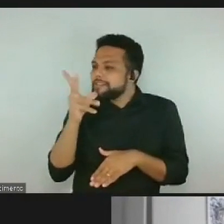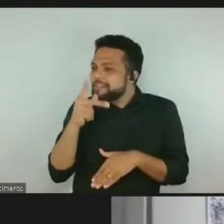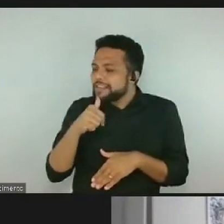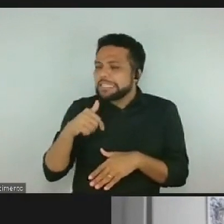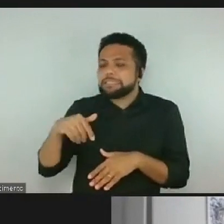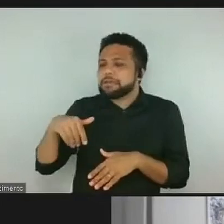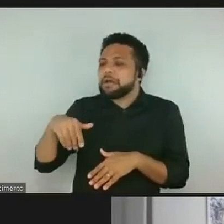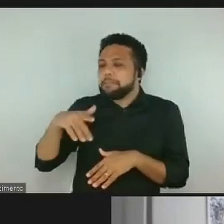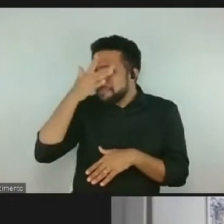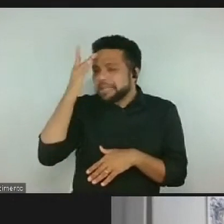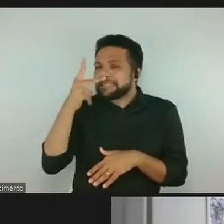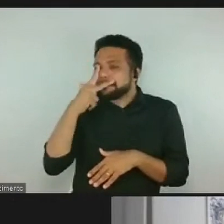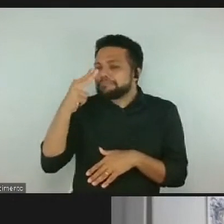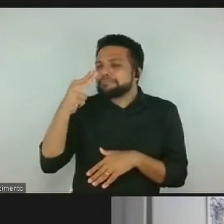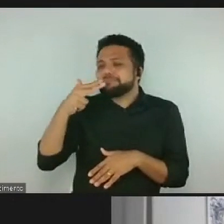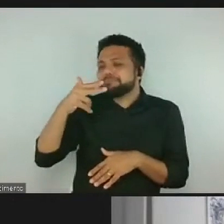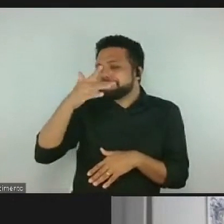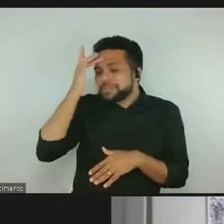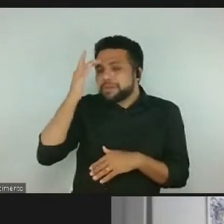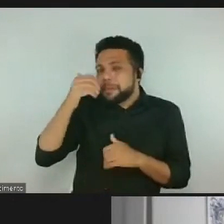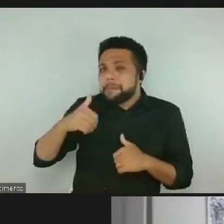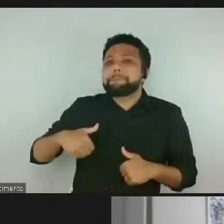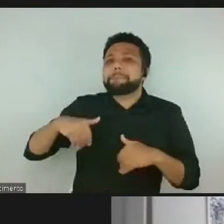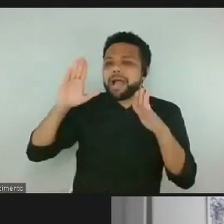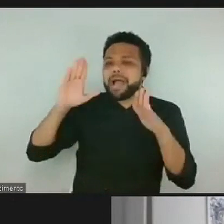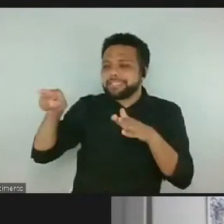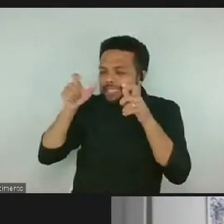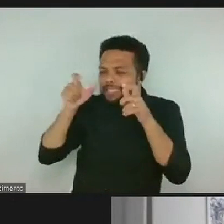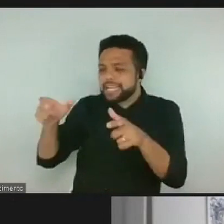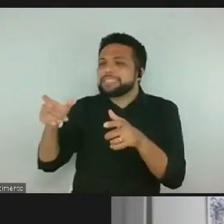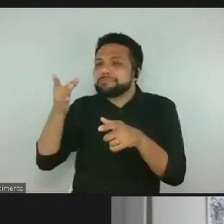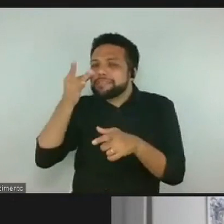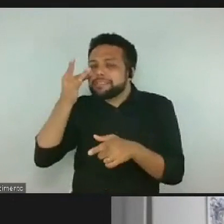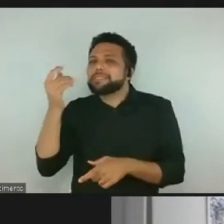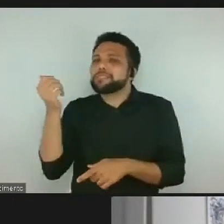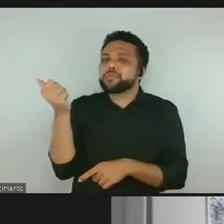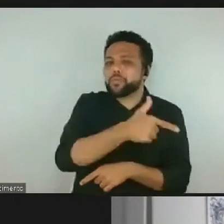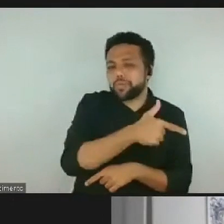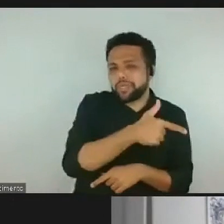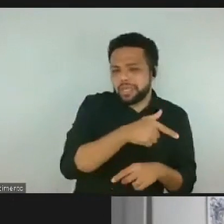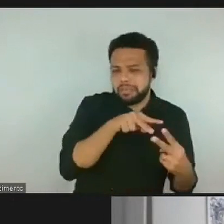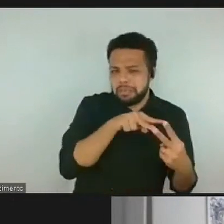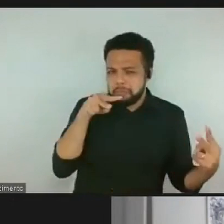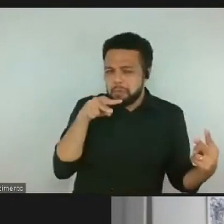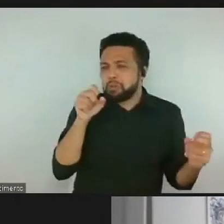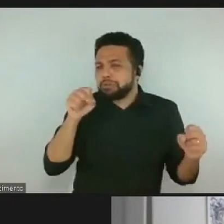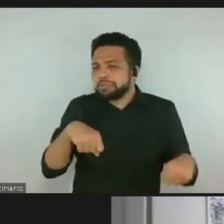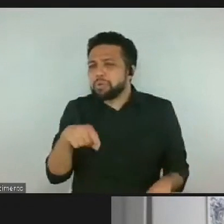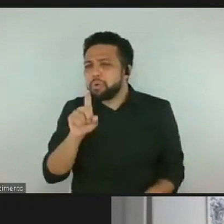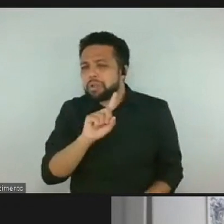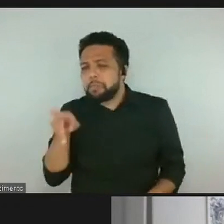pouco se ela não irá engolir um pouco essa questão dessa atividade